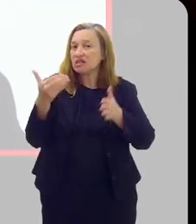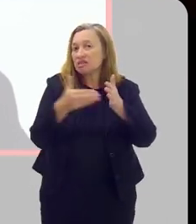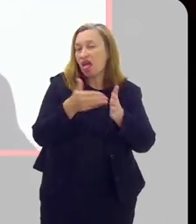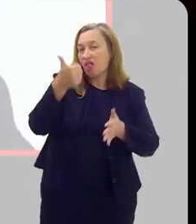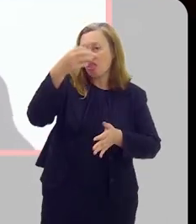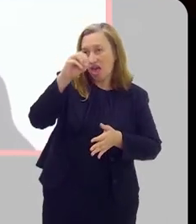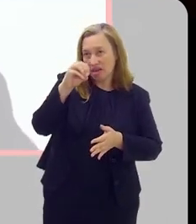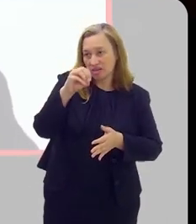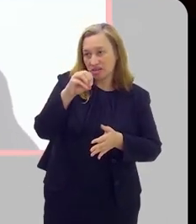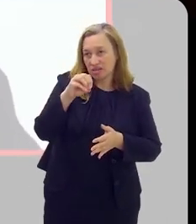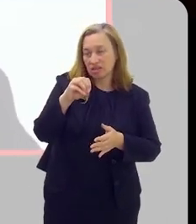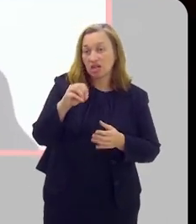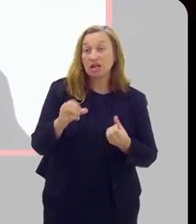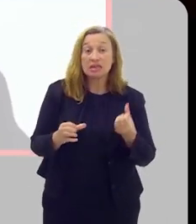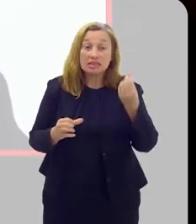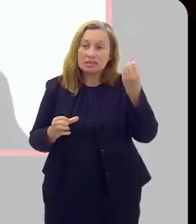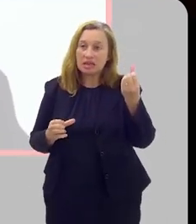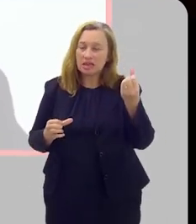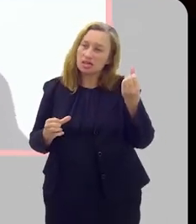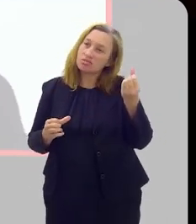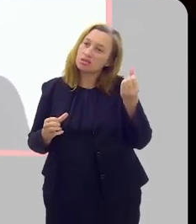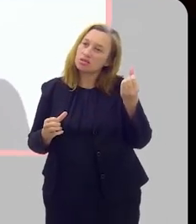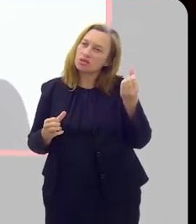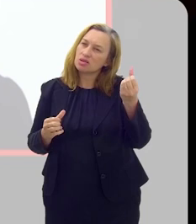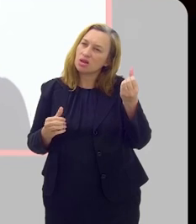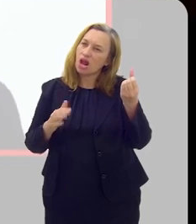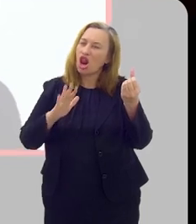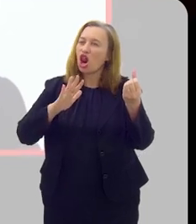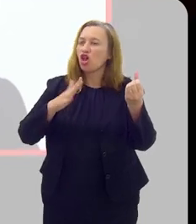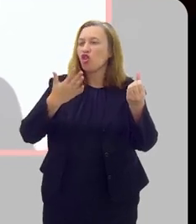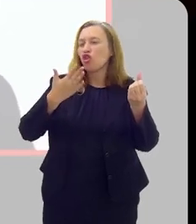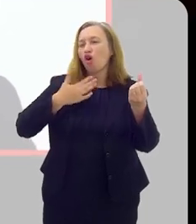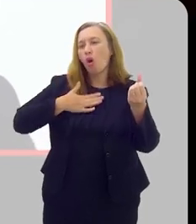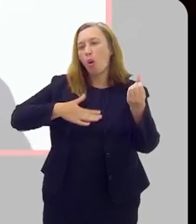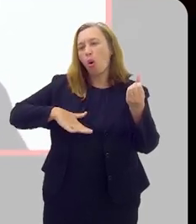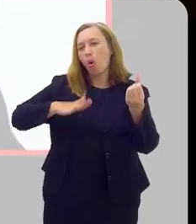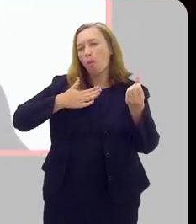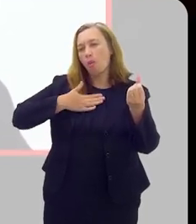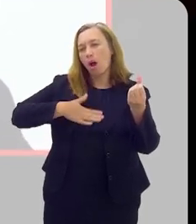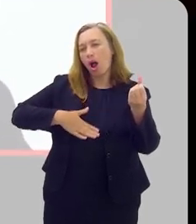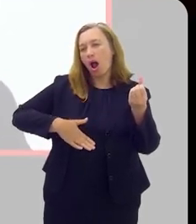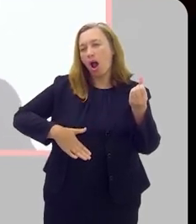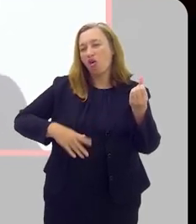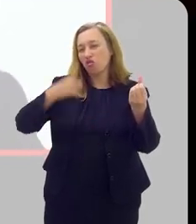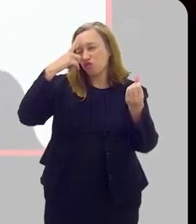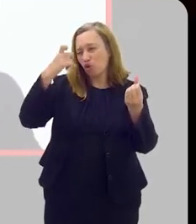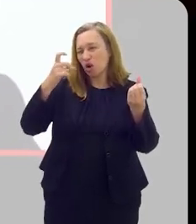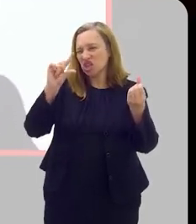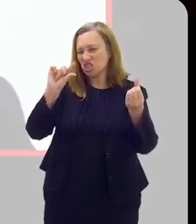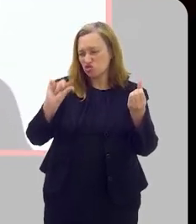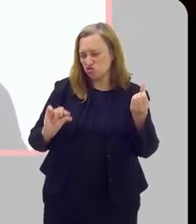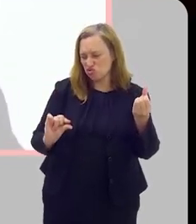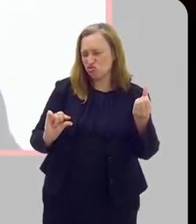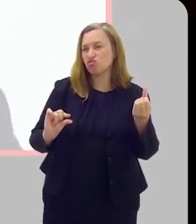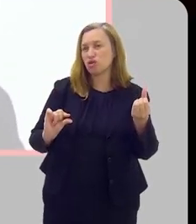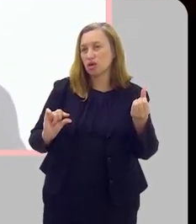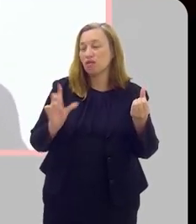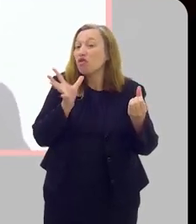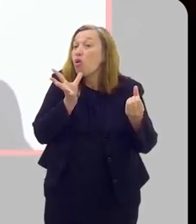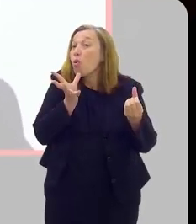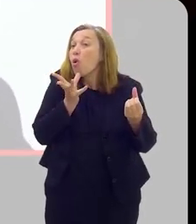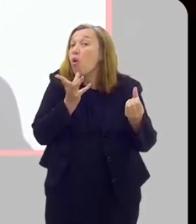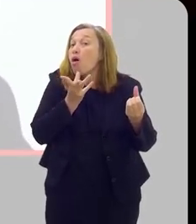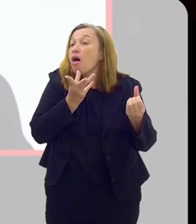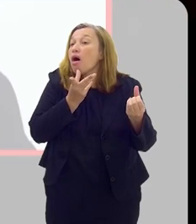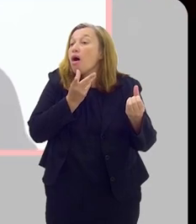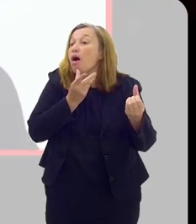de 6 a 10, em que o 6 é o mais mais tranquilo, né? É o menos agressivo, aquele que talvez